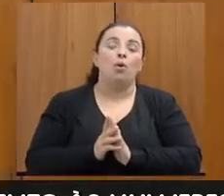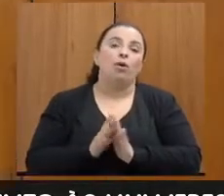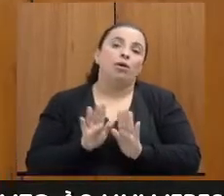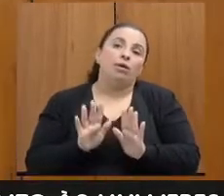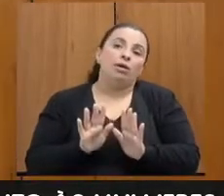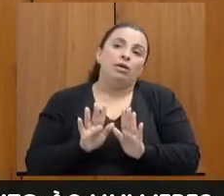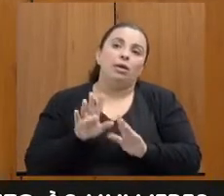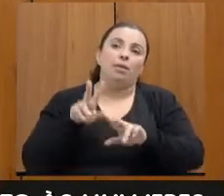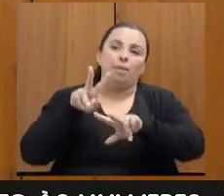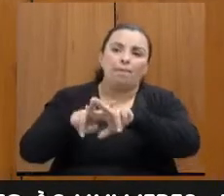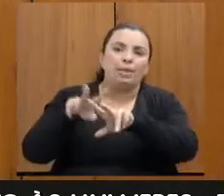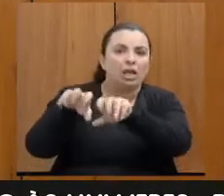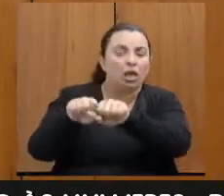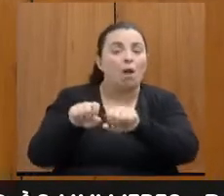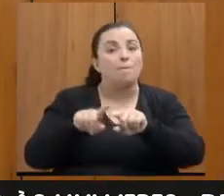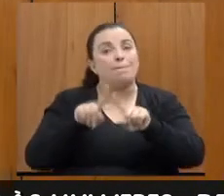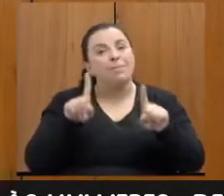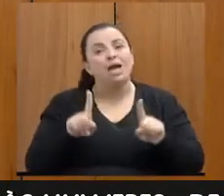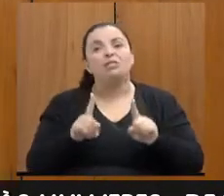Certo.